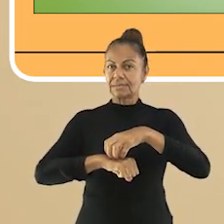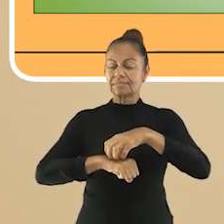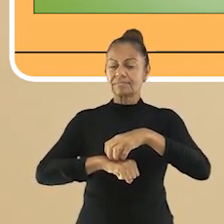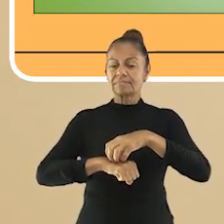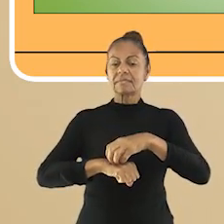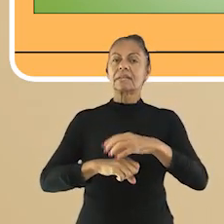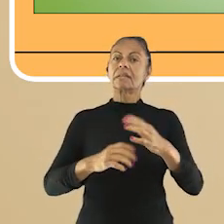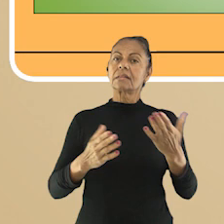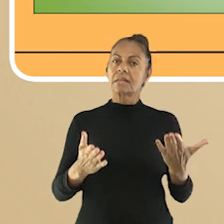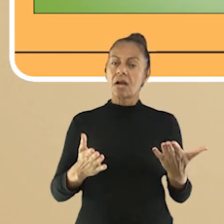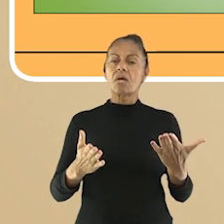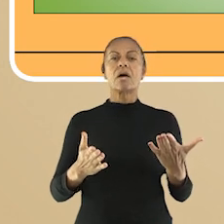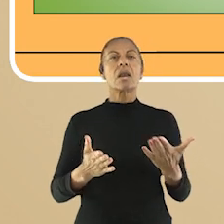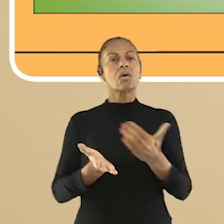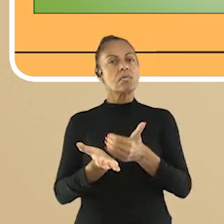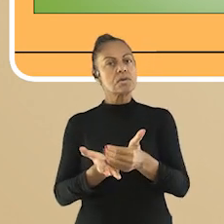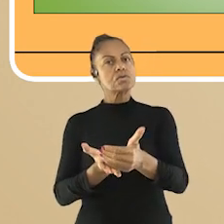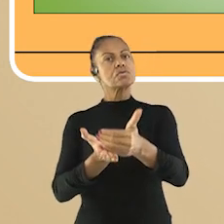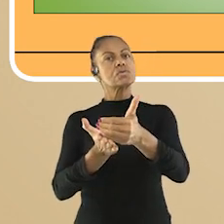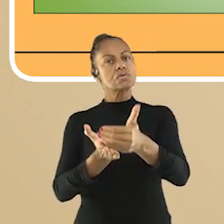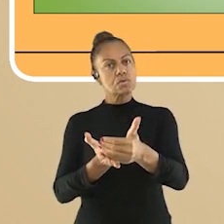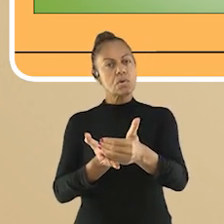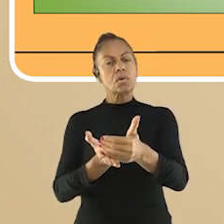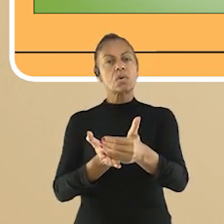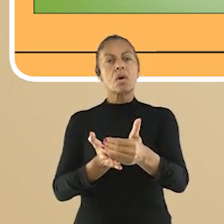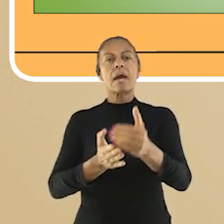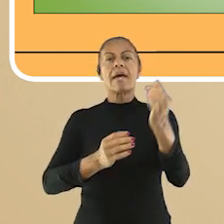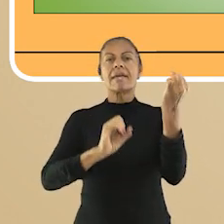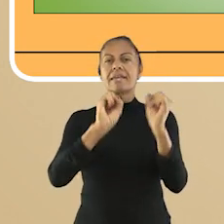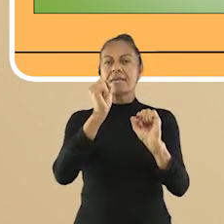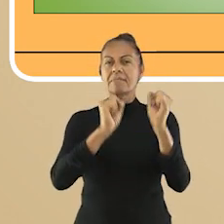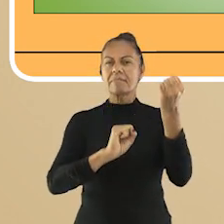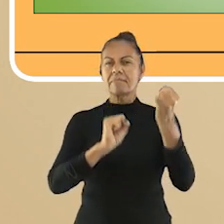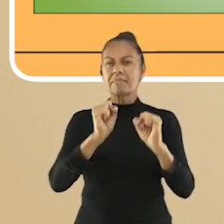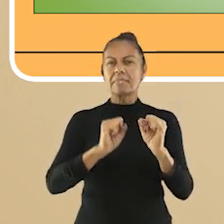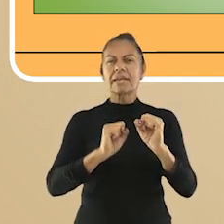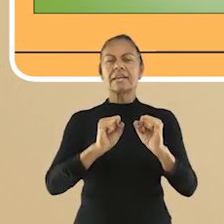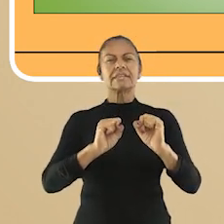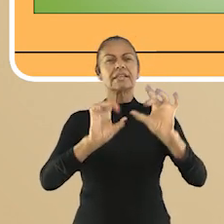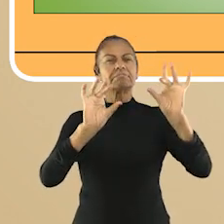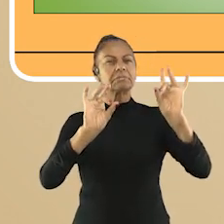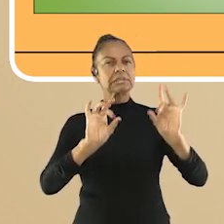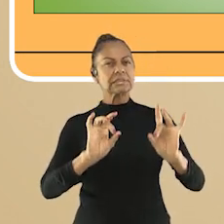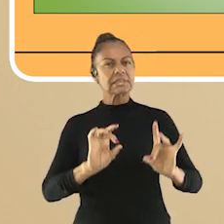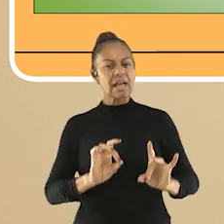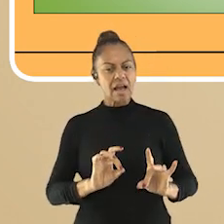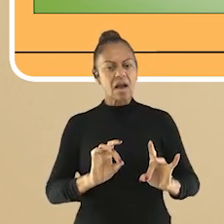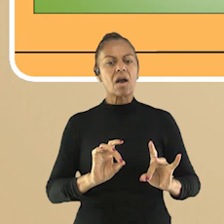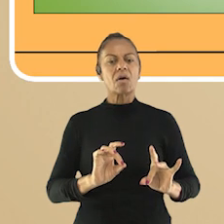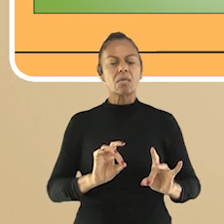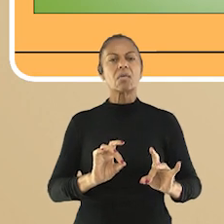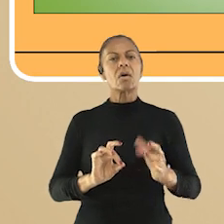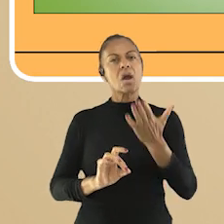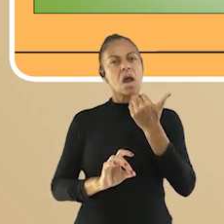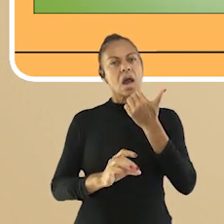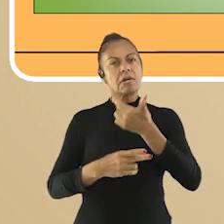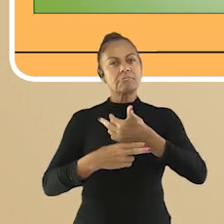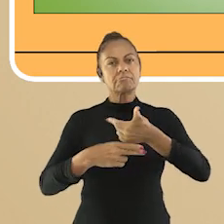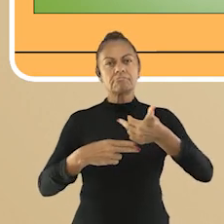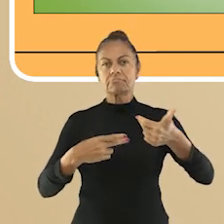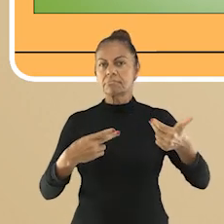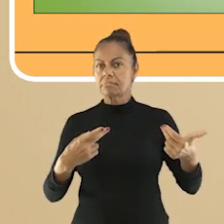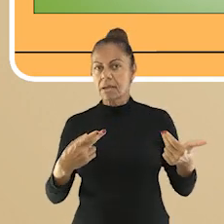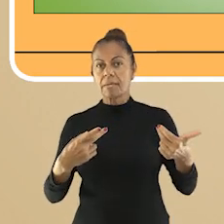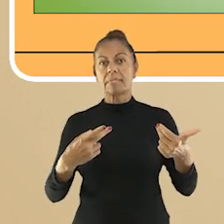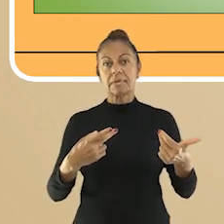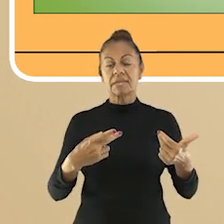materno. Tempos depois, Adriana viria a fundar a Mandala Comidas Especiais, uma empresa de alimentos livres de ingredientes